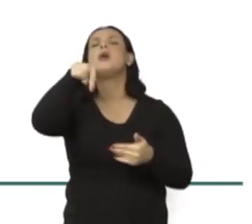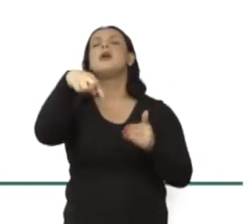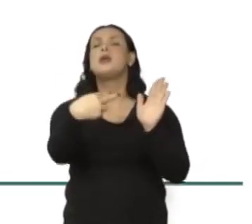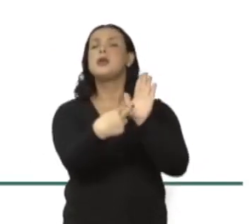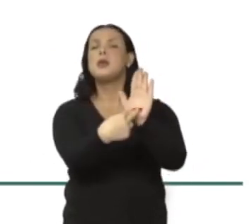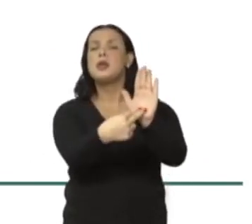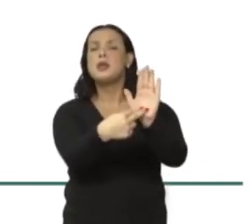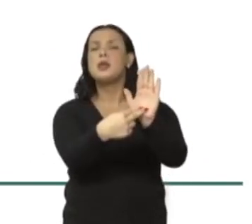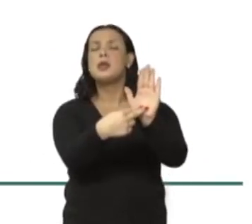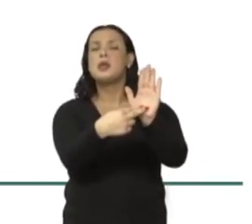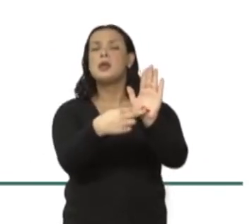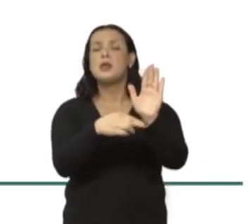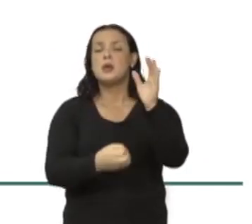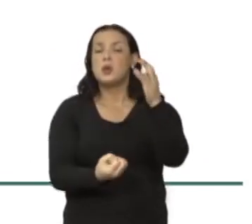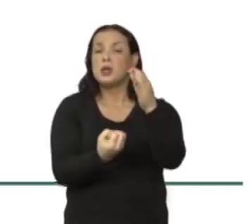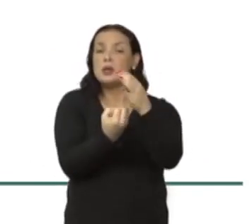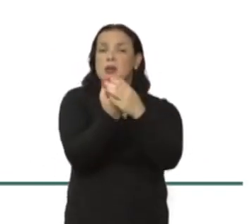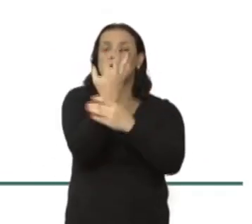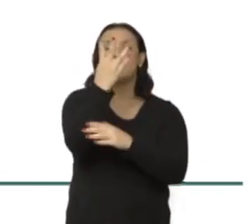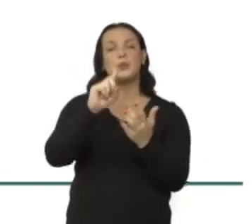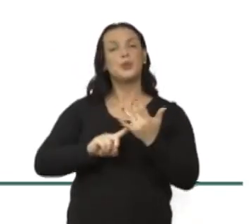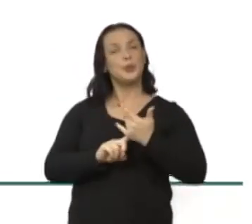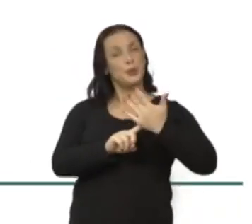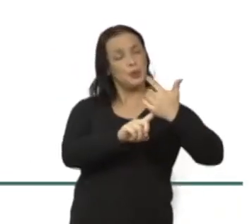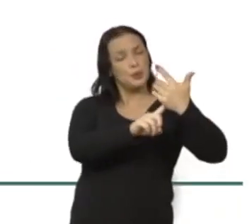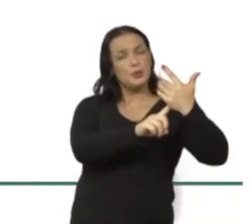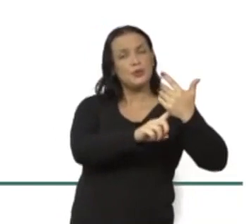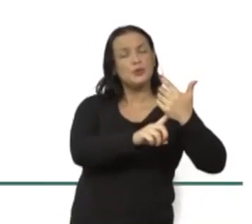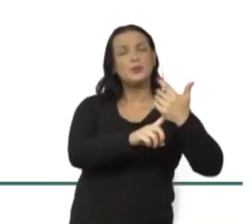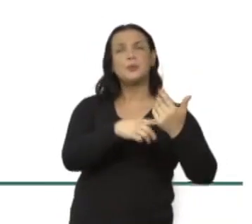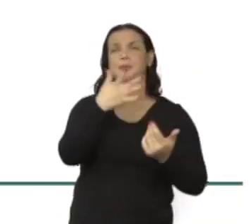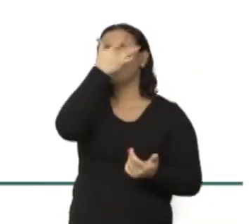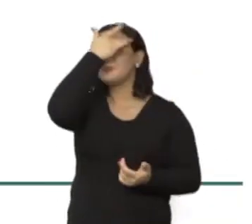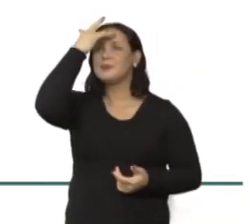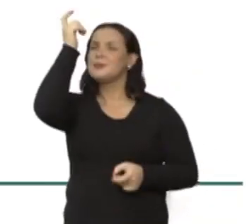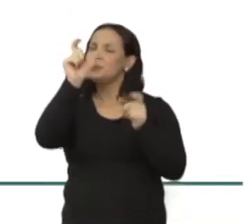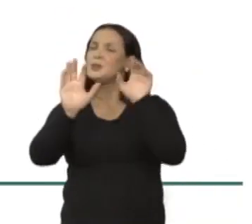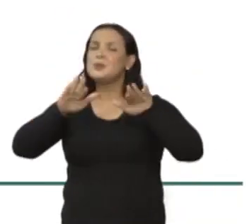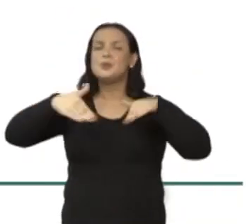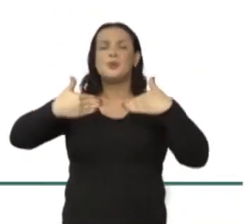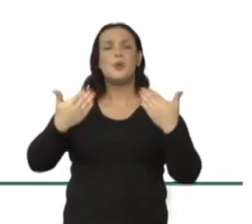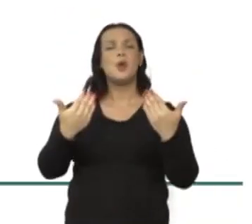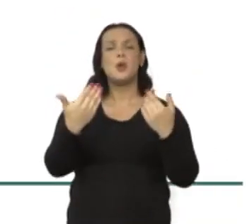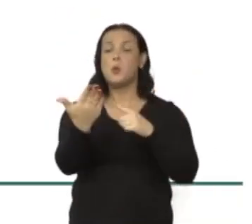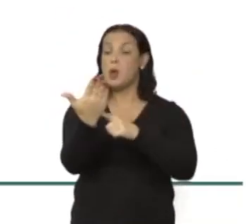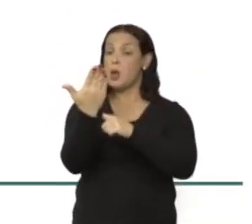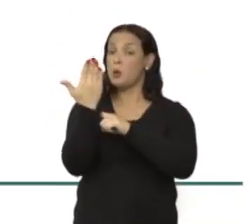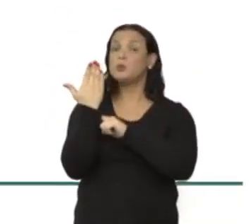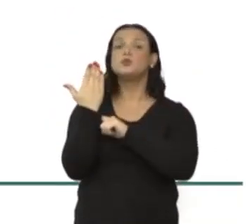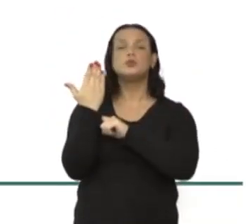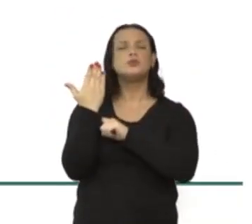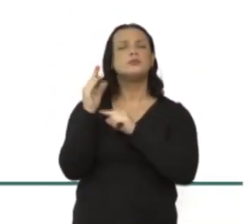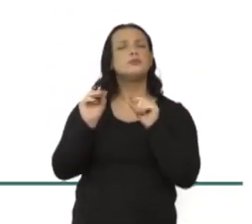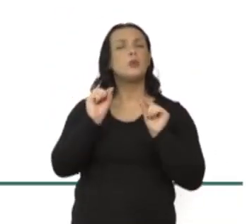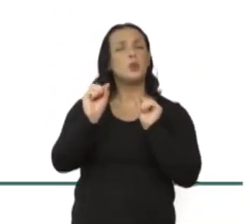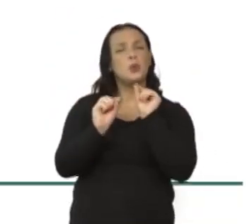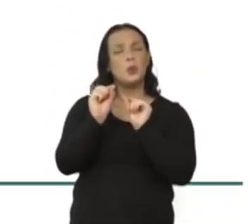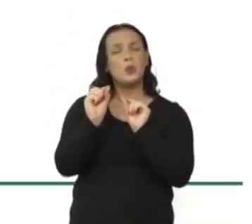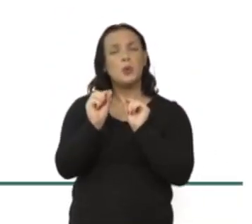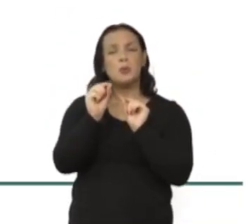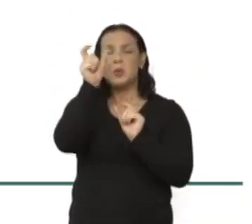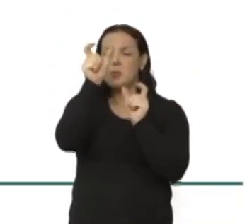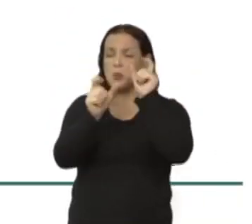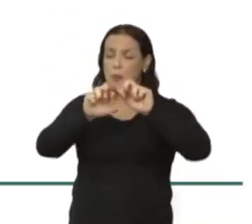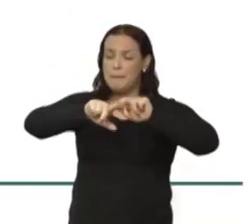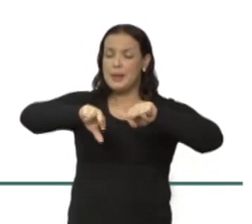criando a tecnologia, quem é que está se beneficiando com ela e o quão plural ou